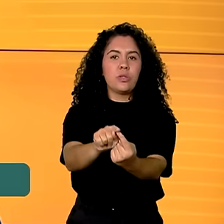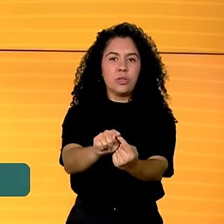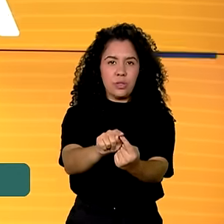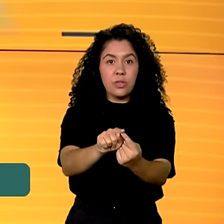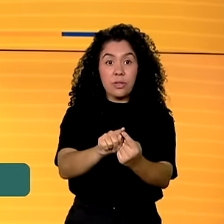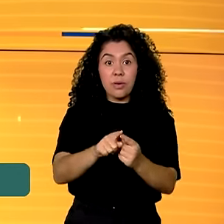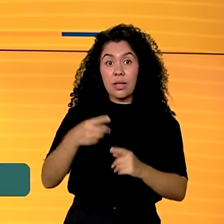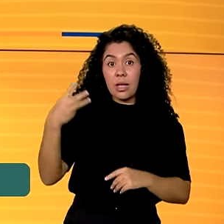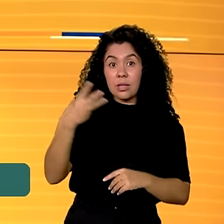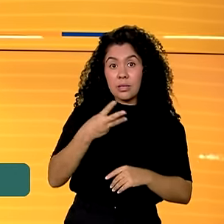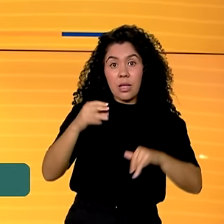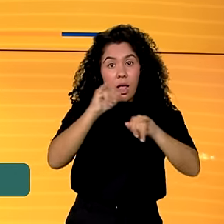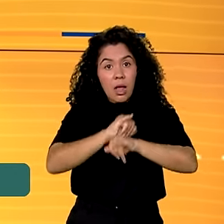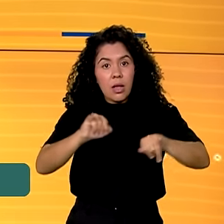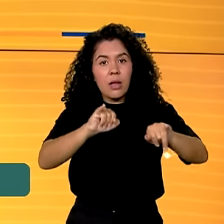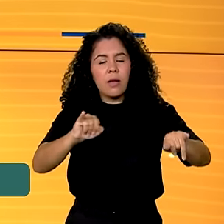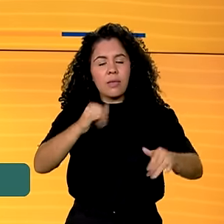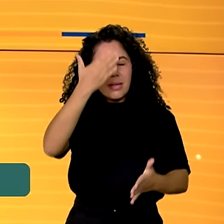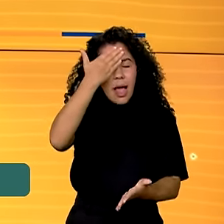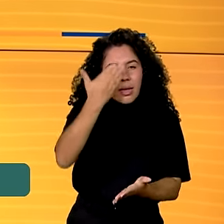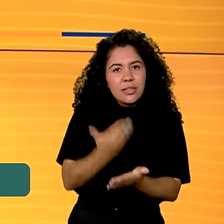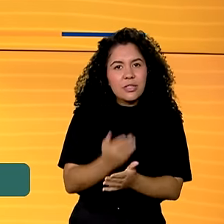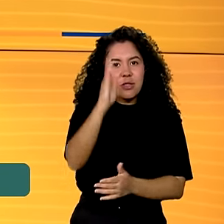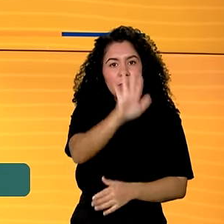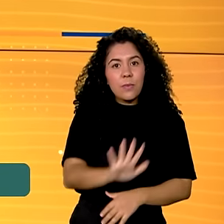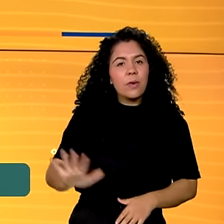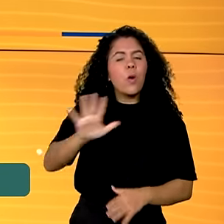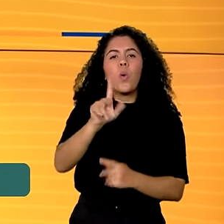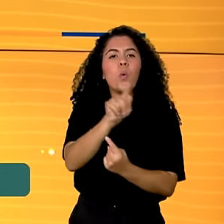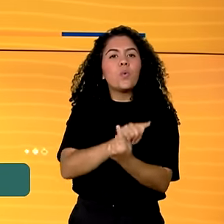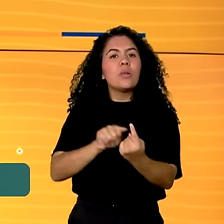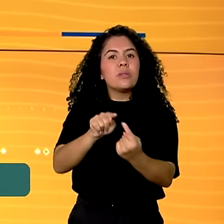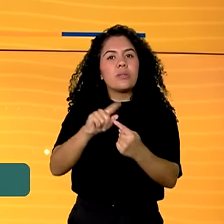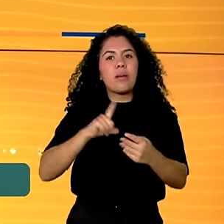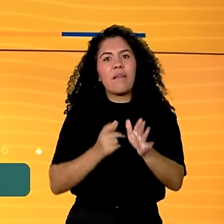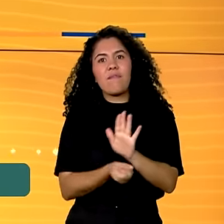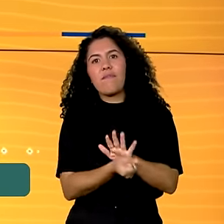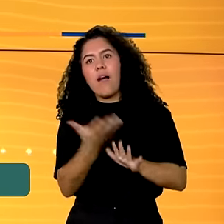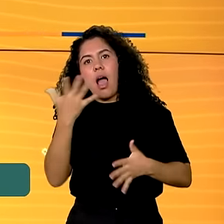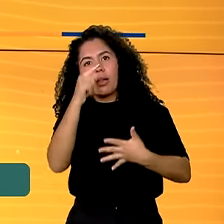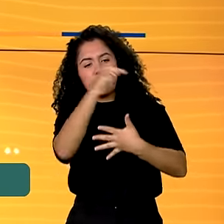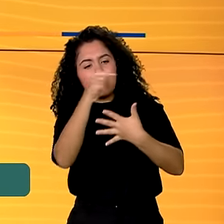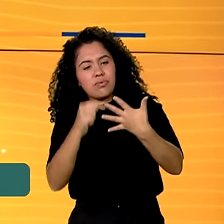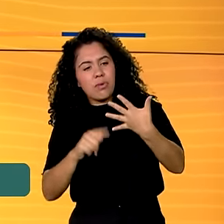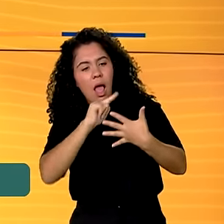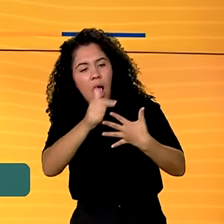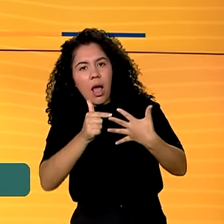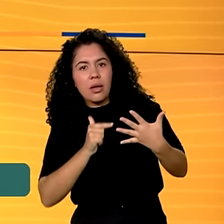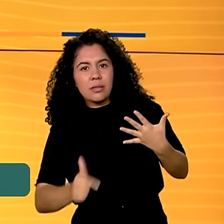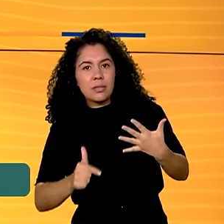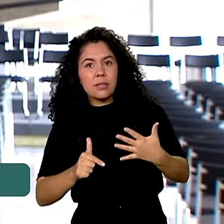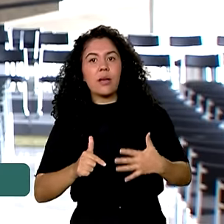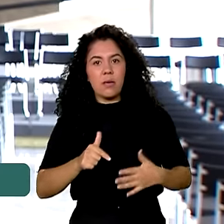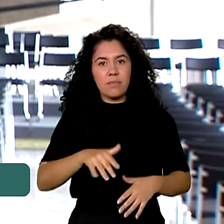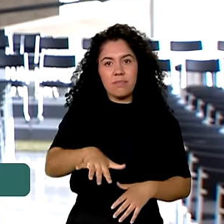edição da campanha Fé no Brasil. O foco é o conjunto de ações desenvolvidas pelo governo na área de saúde.